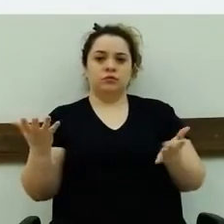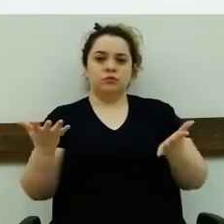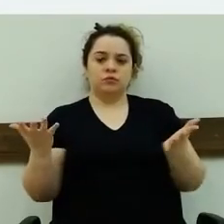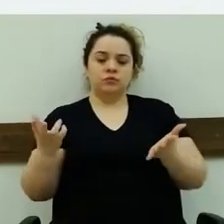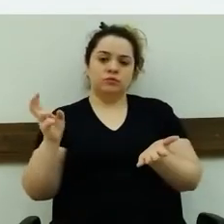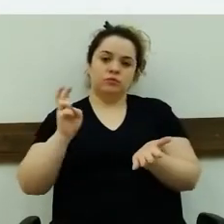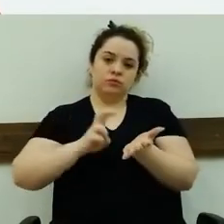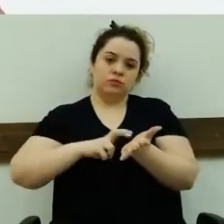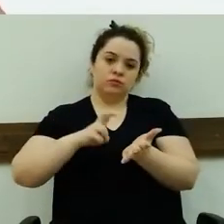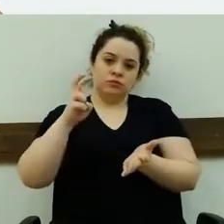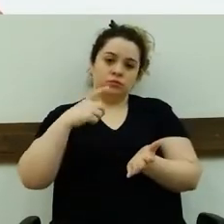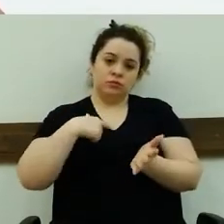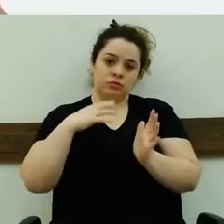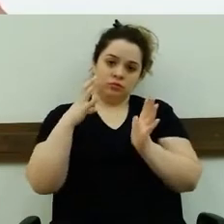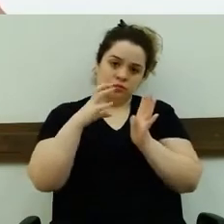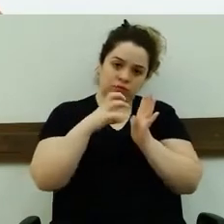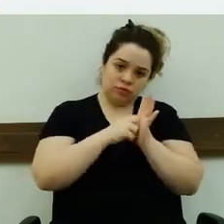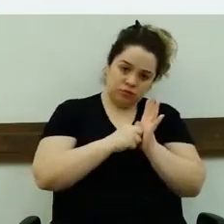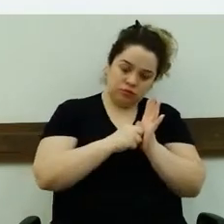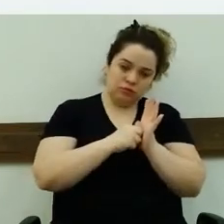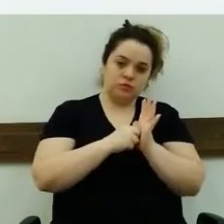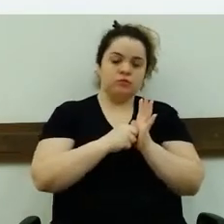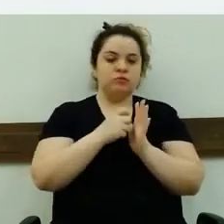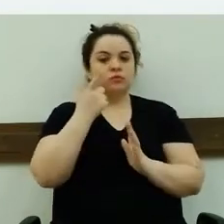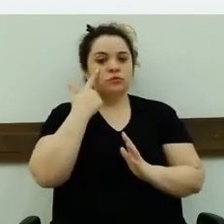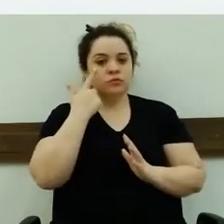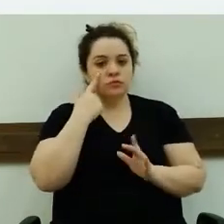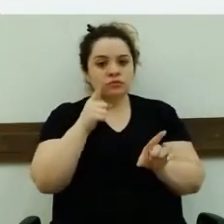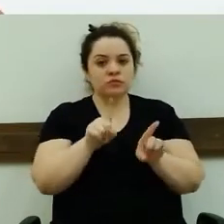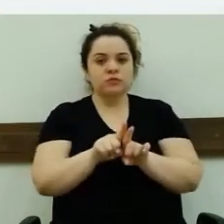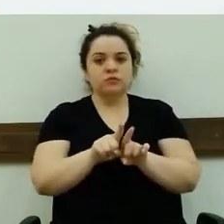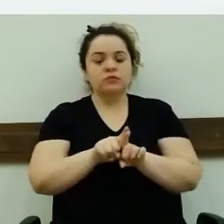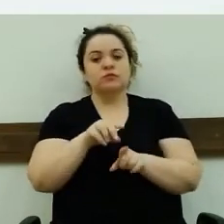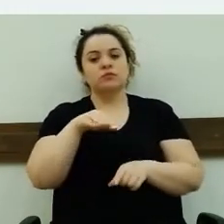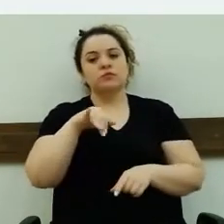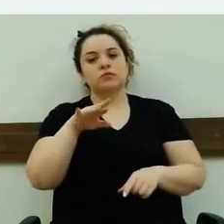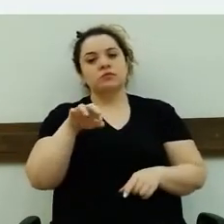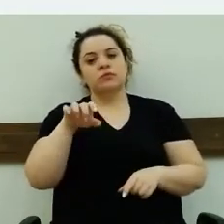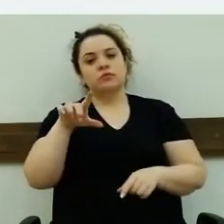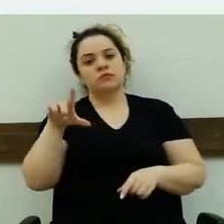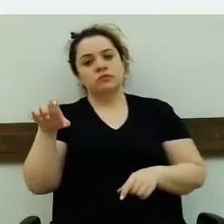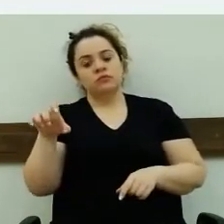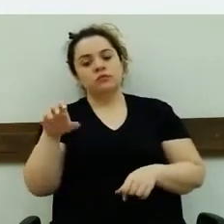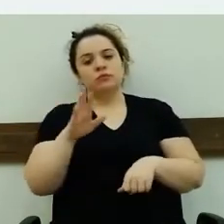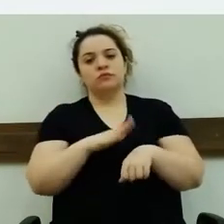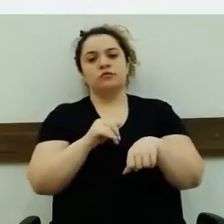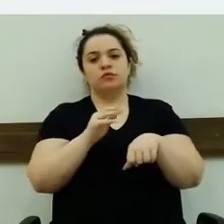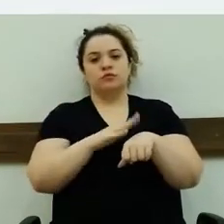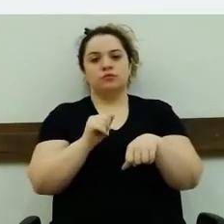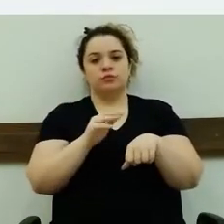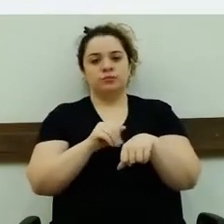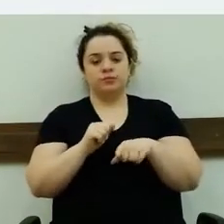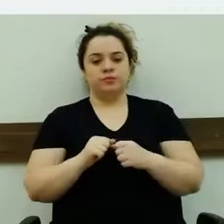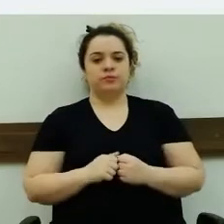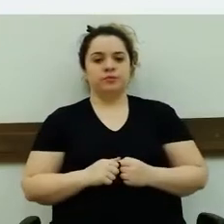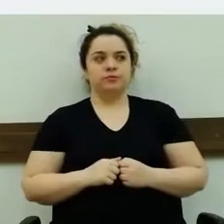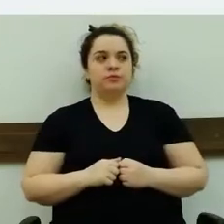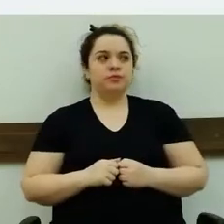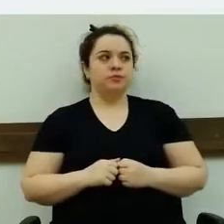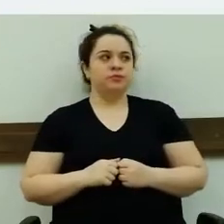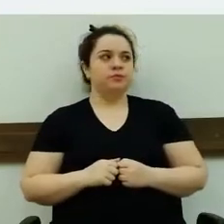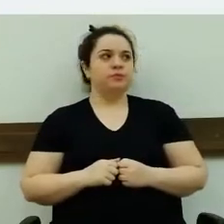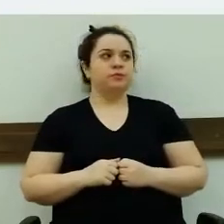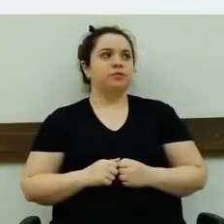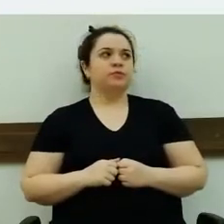me cadastrei, e vi também V. Exª, Mirelle, também nessa chamada, nesse